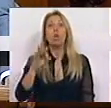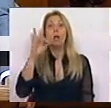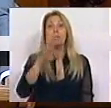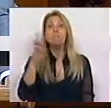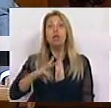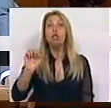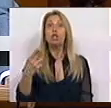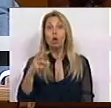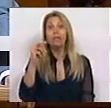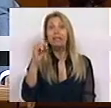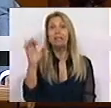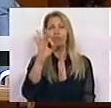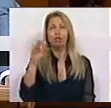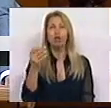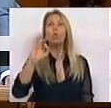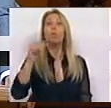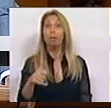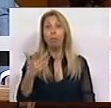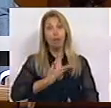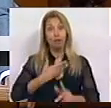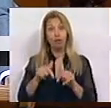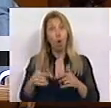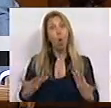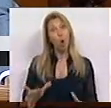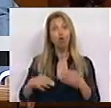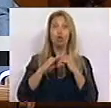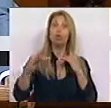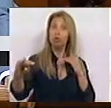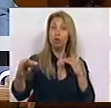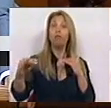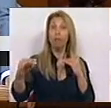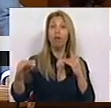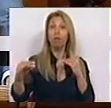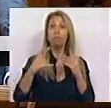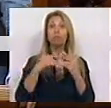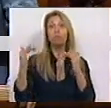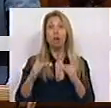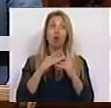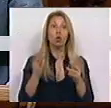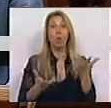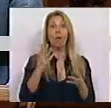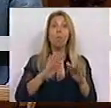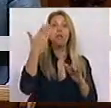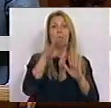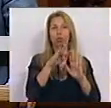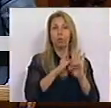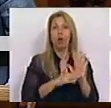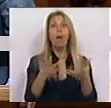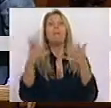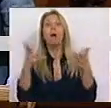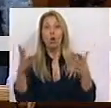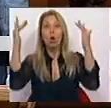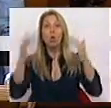de 30% do PIB. A dívida está hoje menos sustentável do que estava no início do programa. A maioria reduziu o déficit